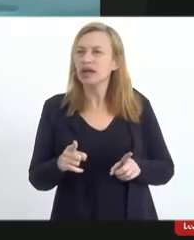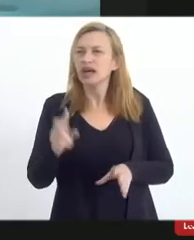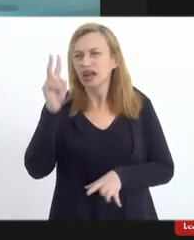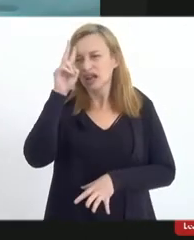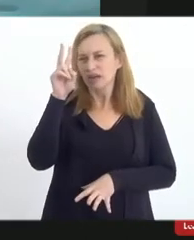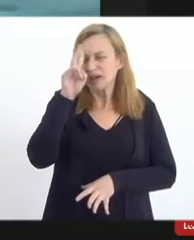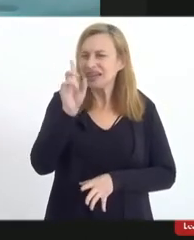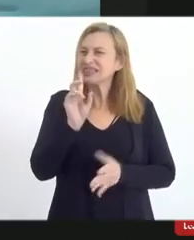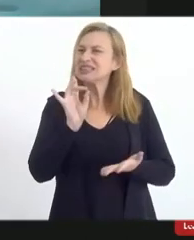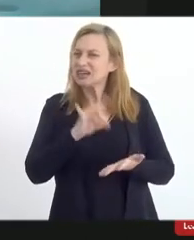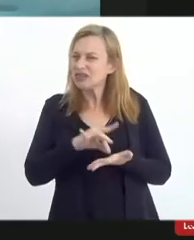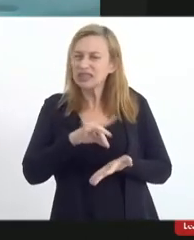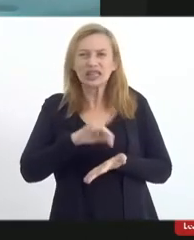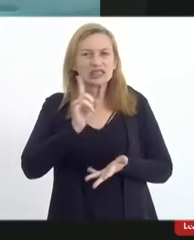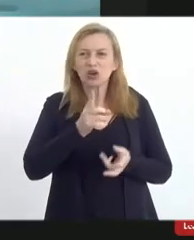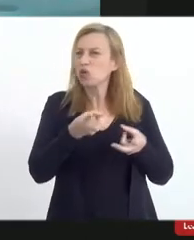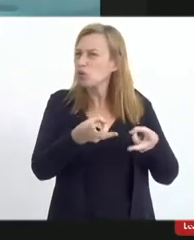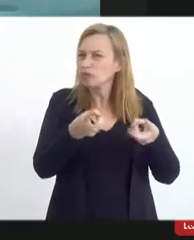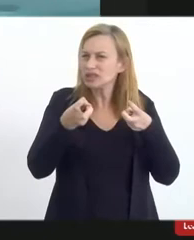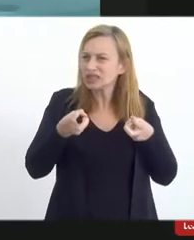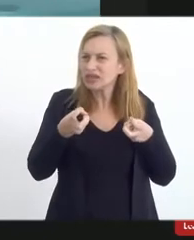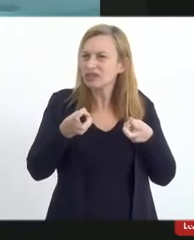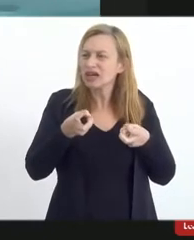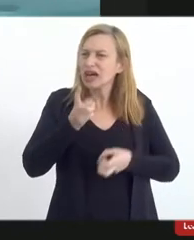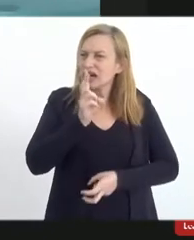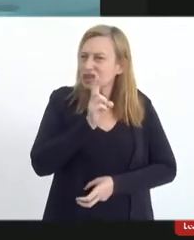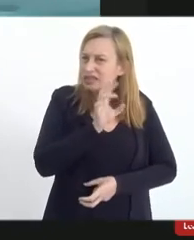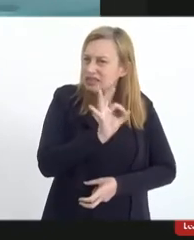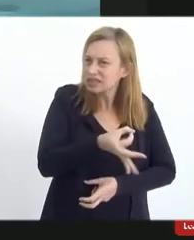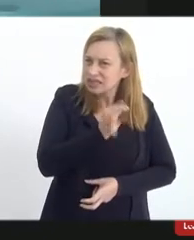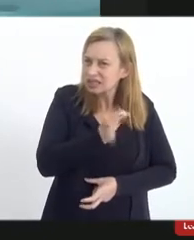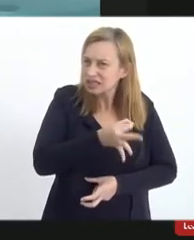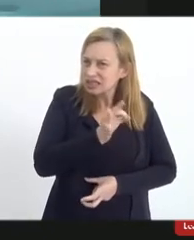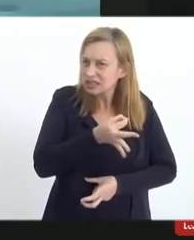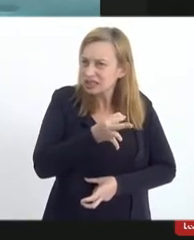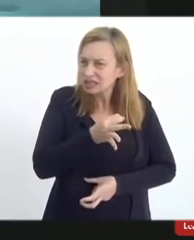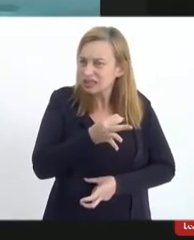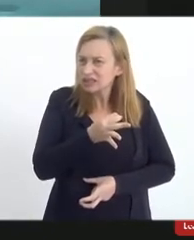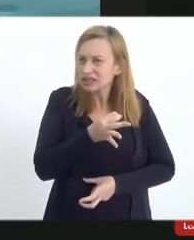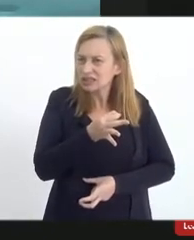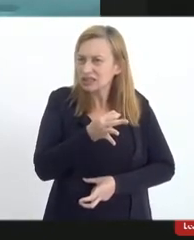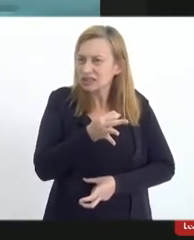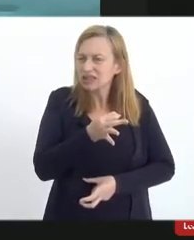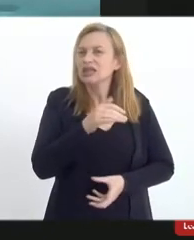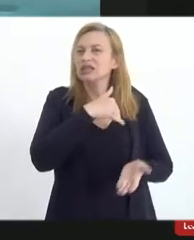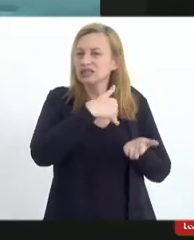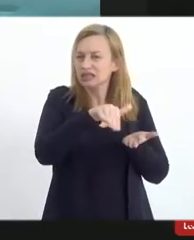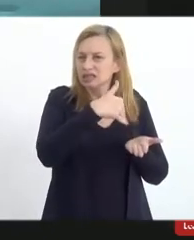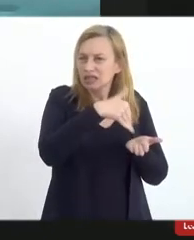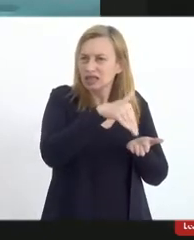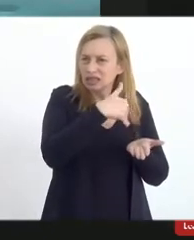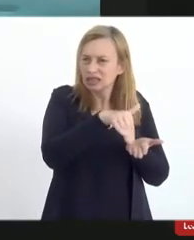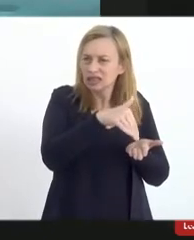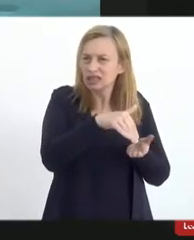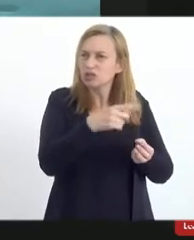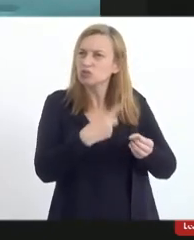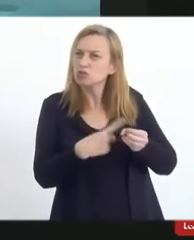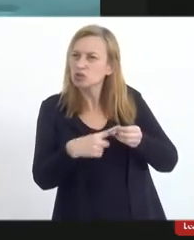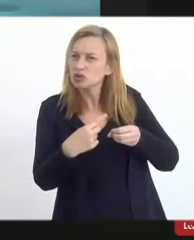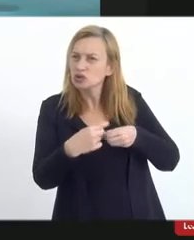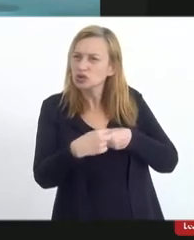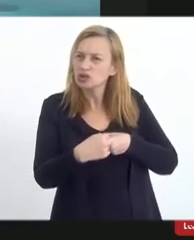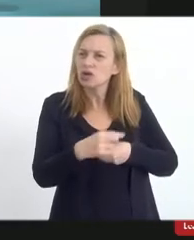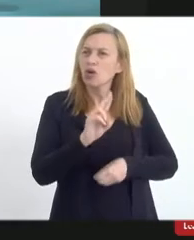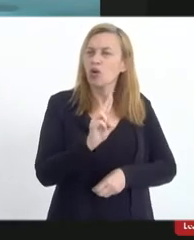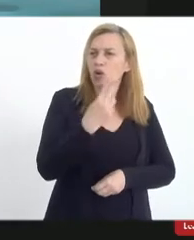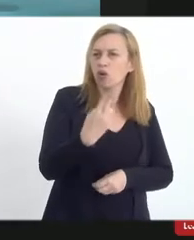não verifica a efetividade por parte das secretarias municipais ou